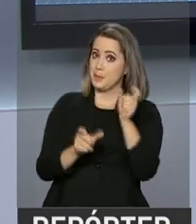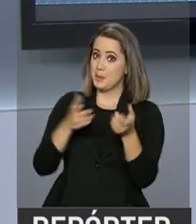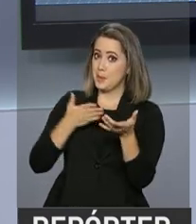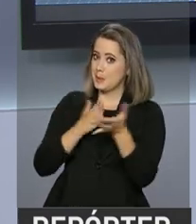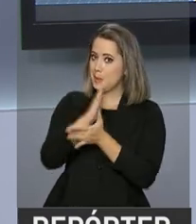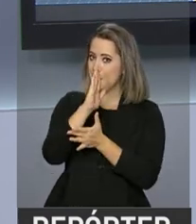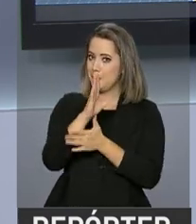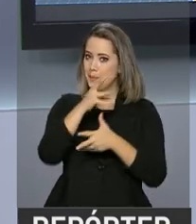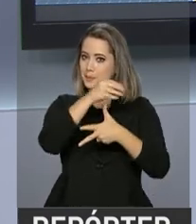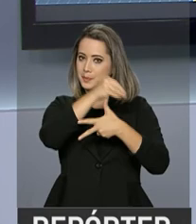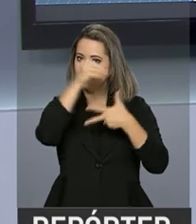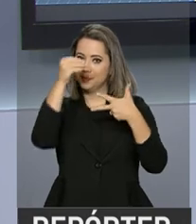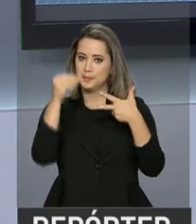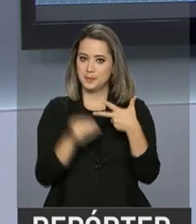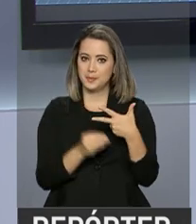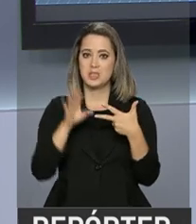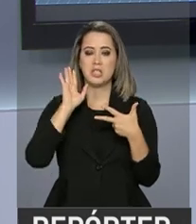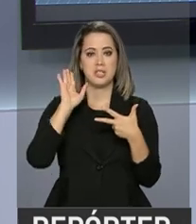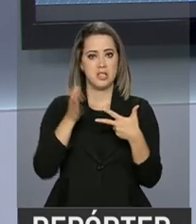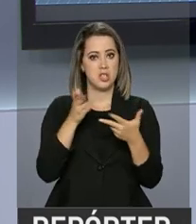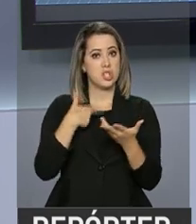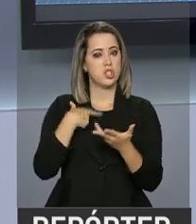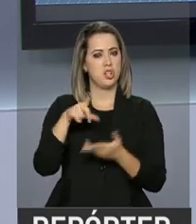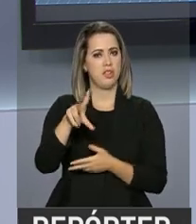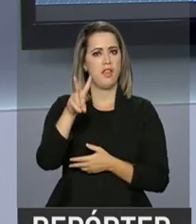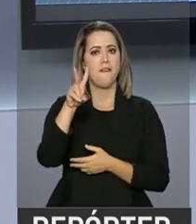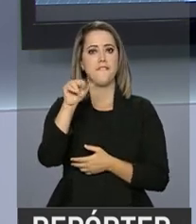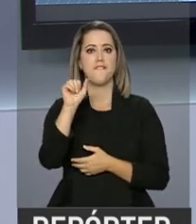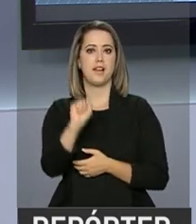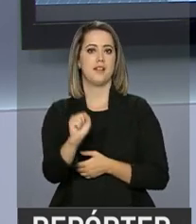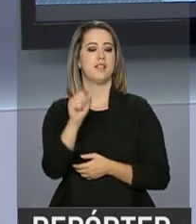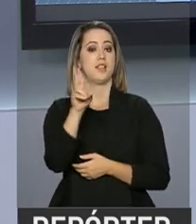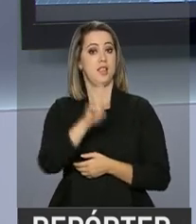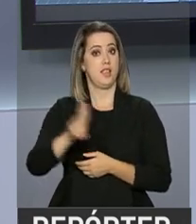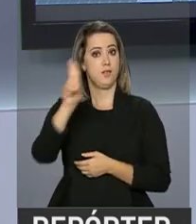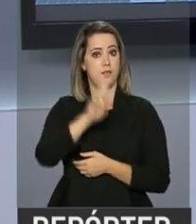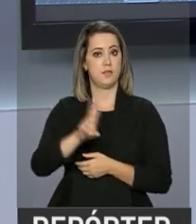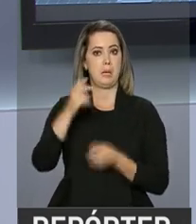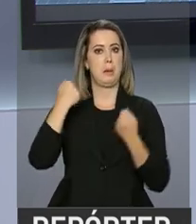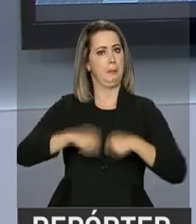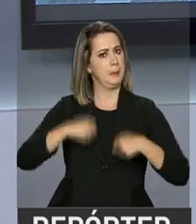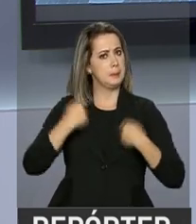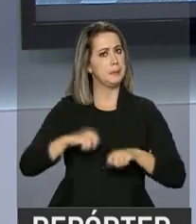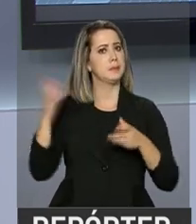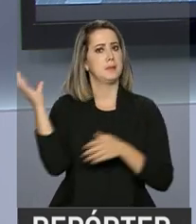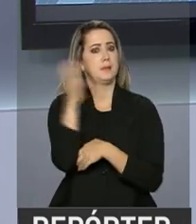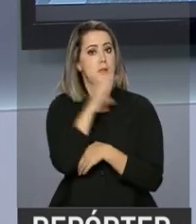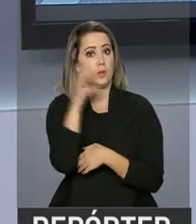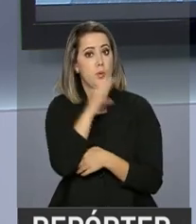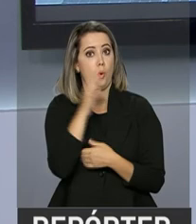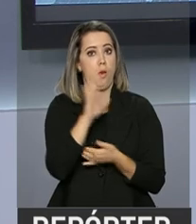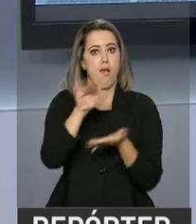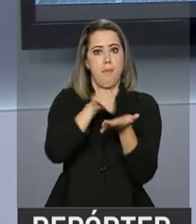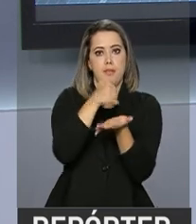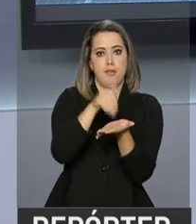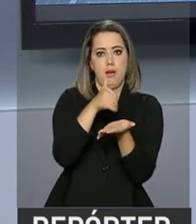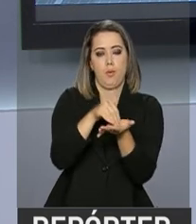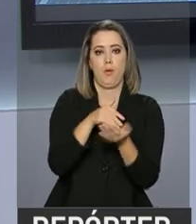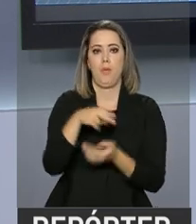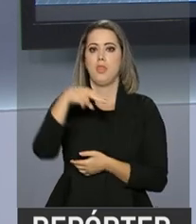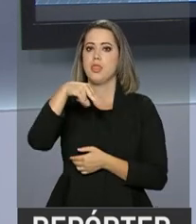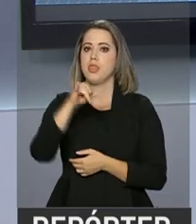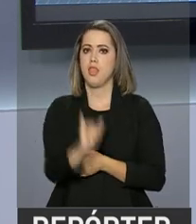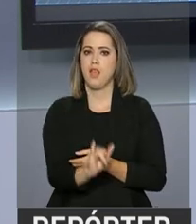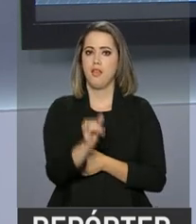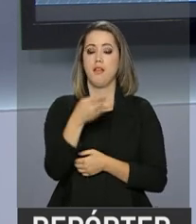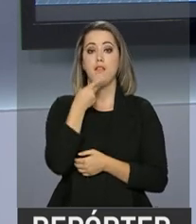aprovados no Exame Nacional do Ensino Médio que garantiram aquela sonhada vaga nas universidades públicas precisam se apressar. O